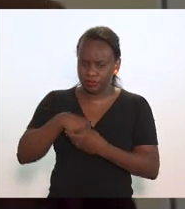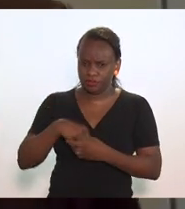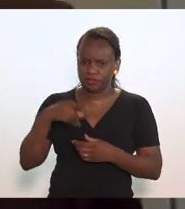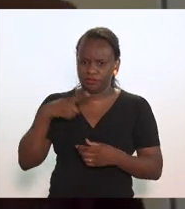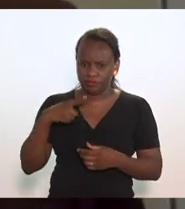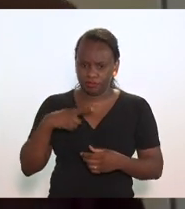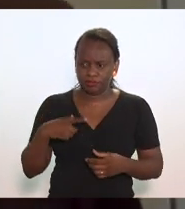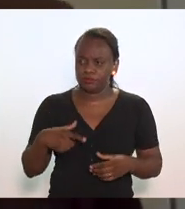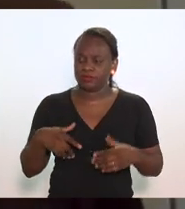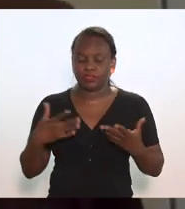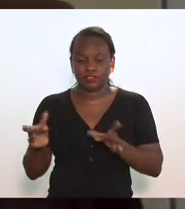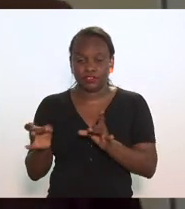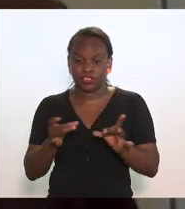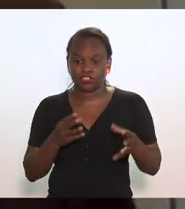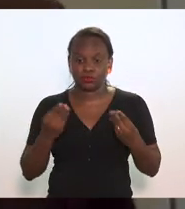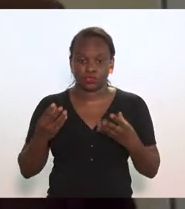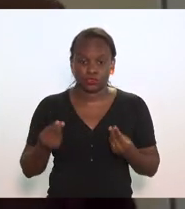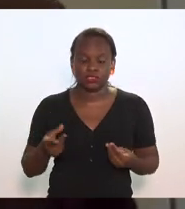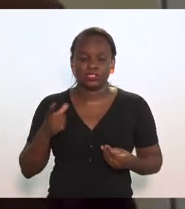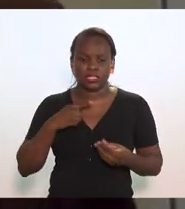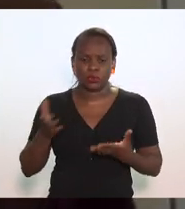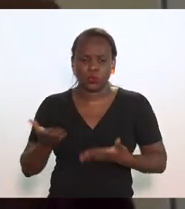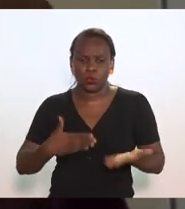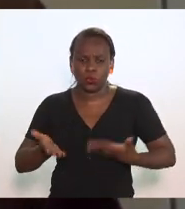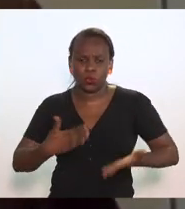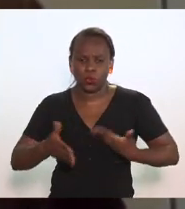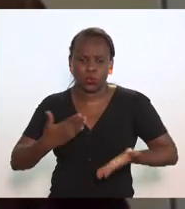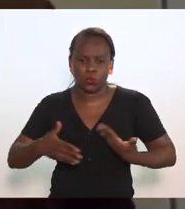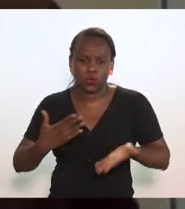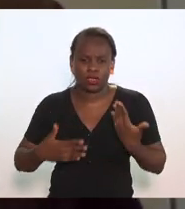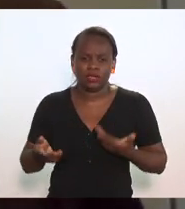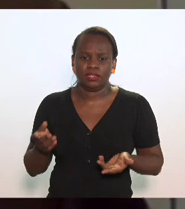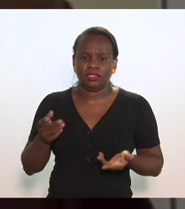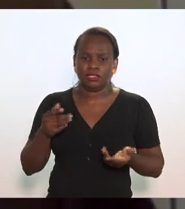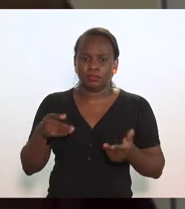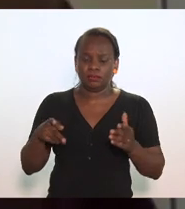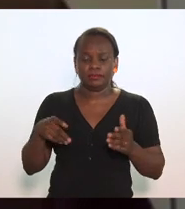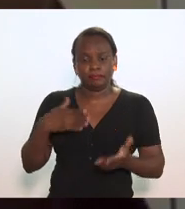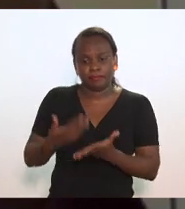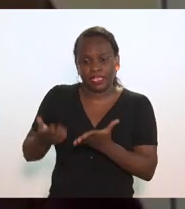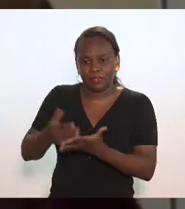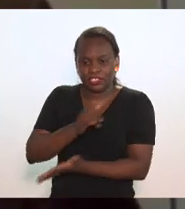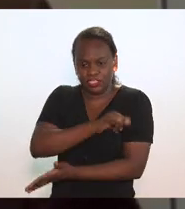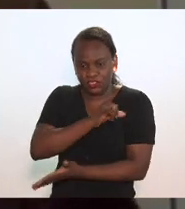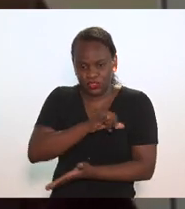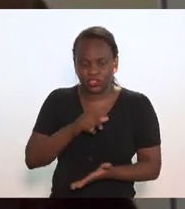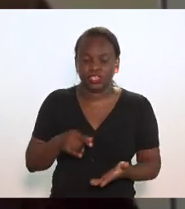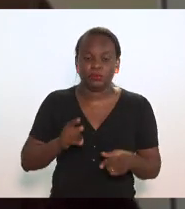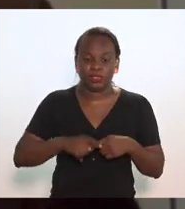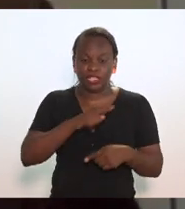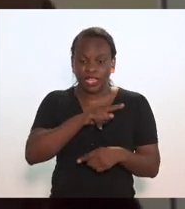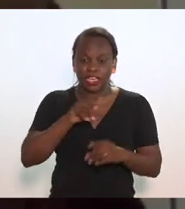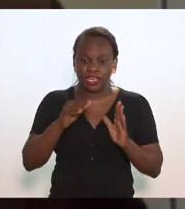que vende muito e tira muita venda de produto fluminense, o regulamento do